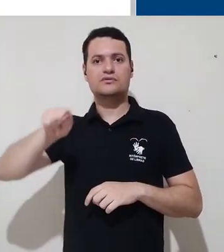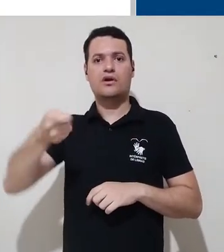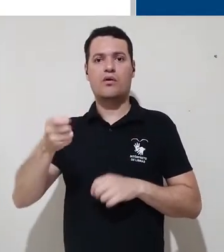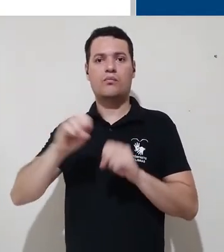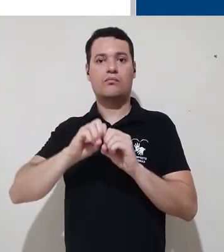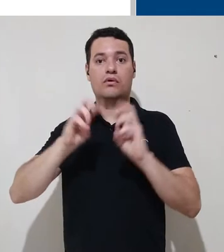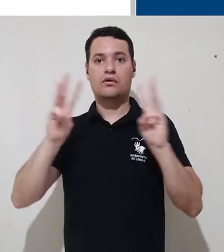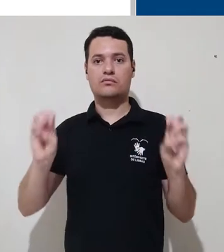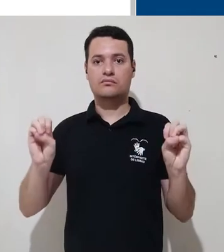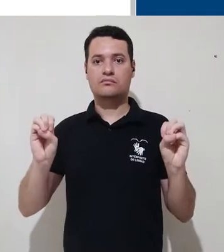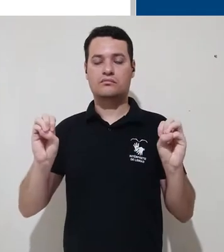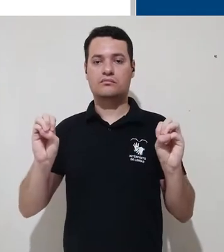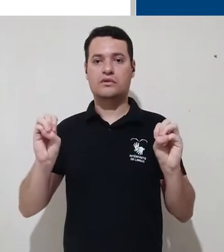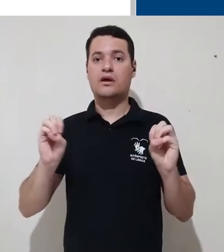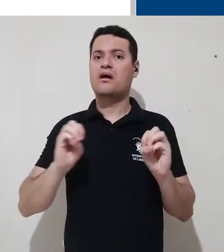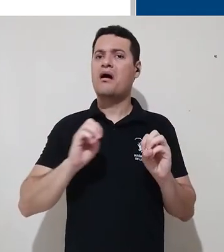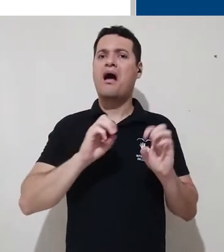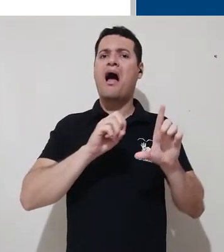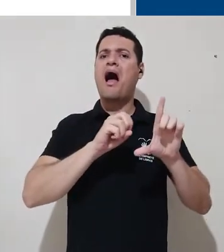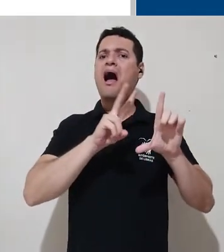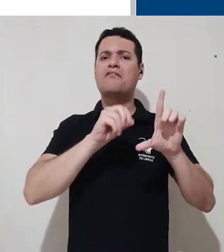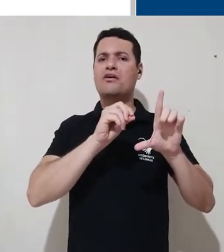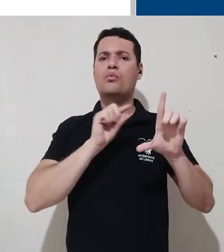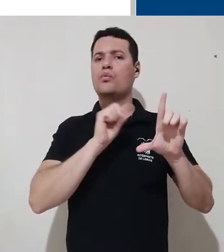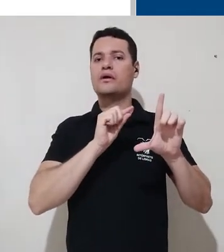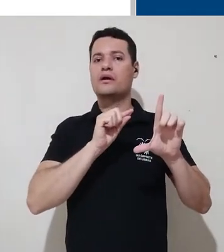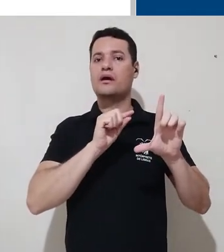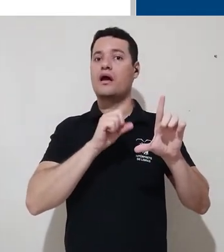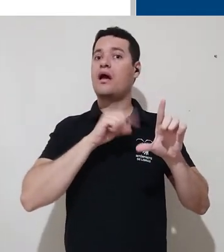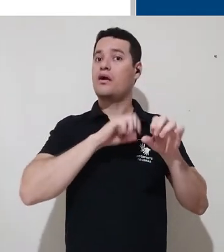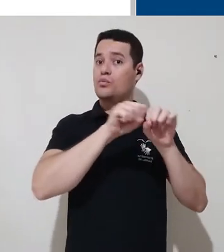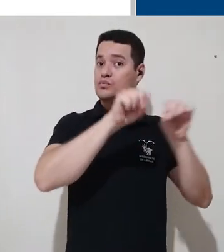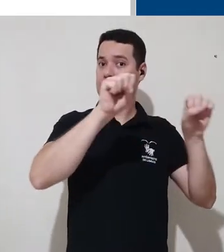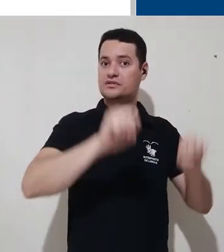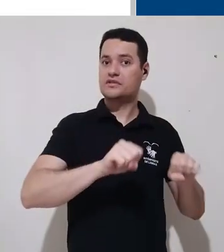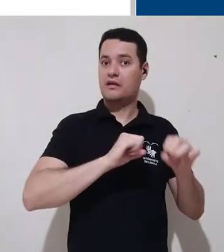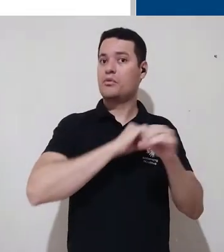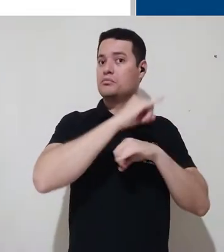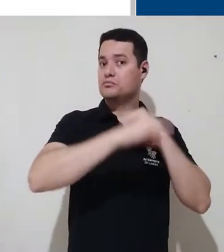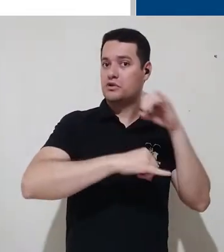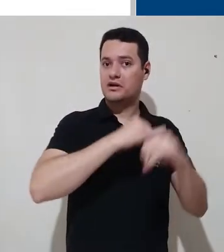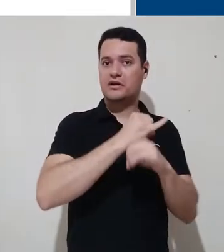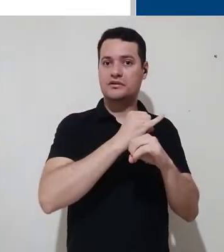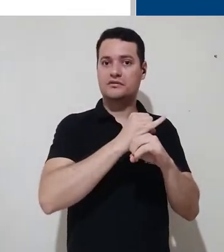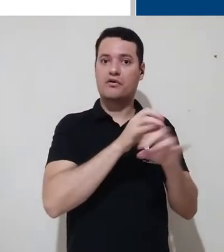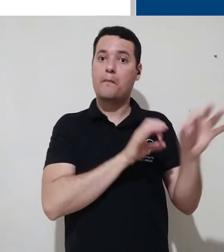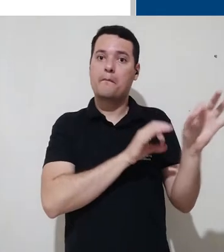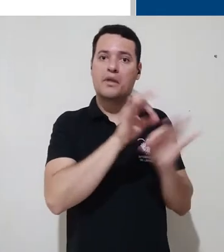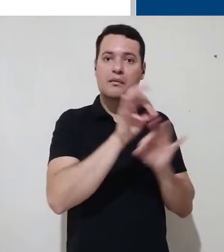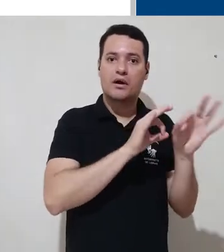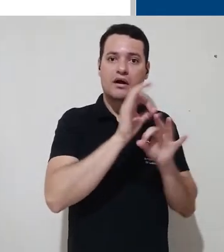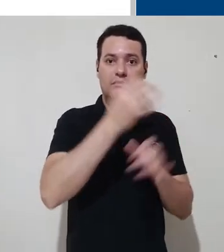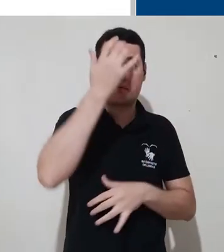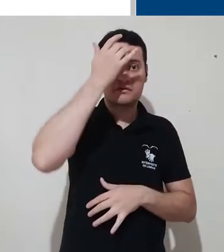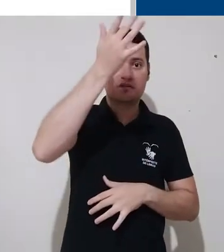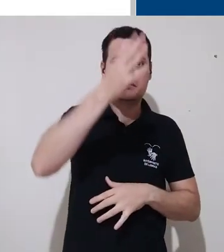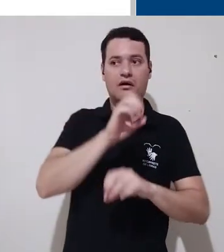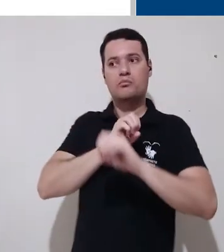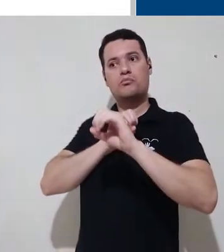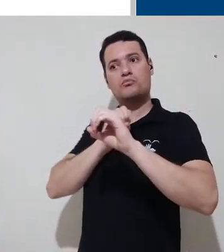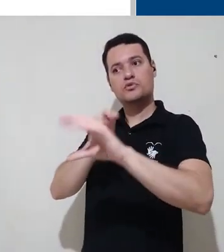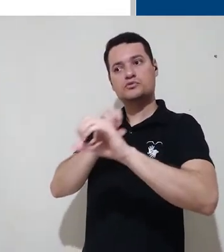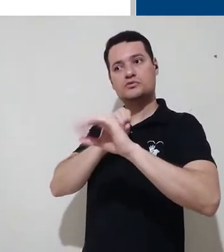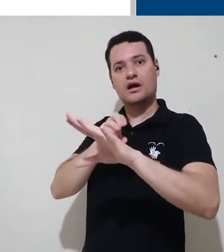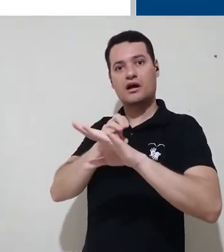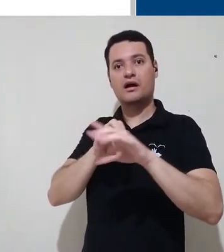Um Ava é um sistema, geralmente online, criado para facilitar, no caso, as tarefas de ensinar